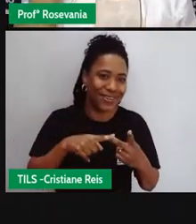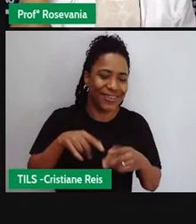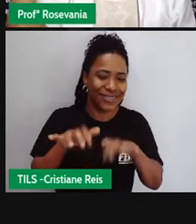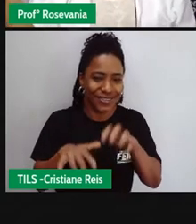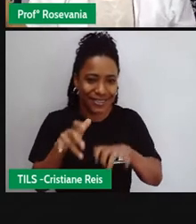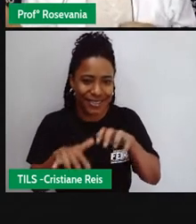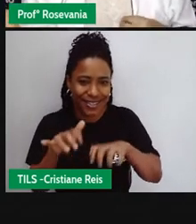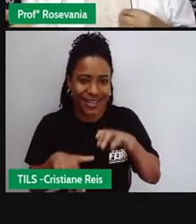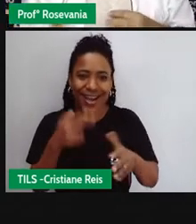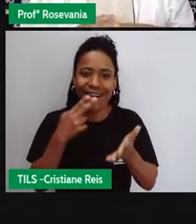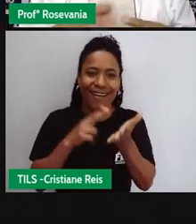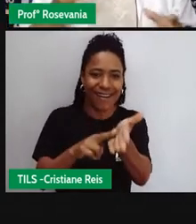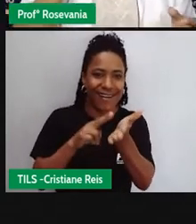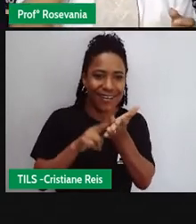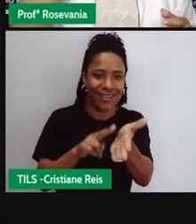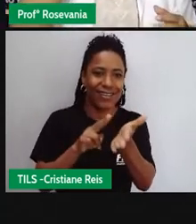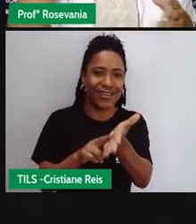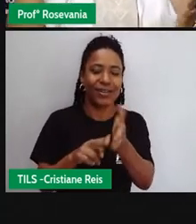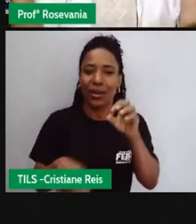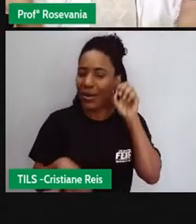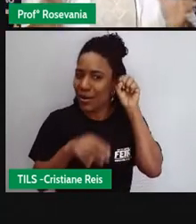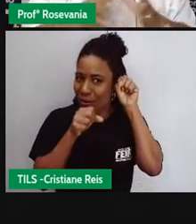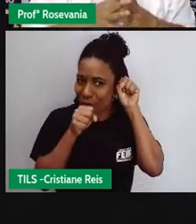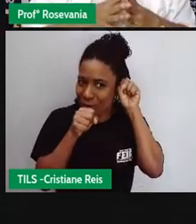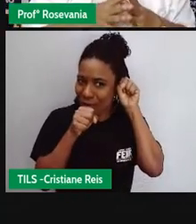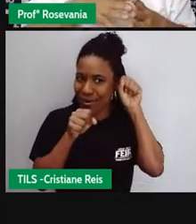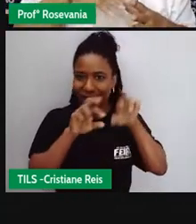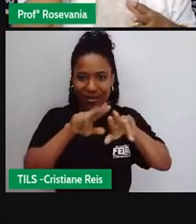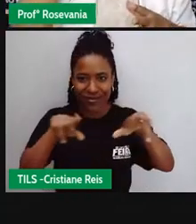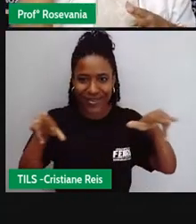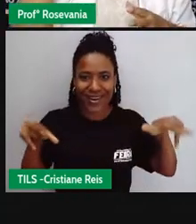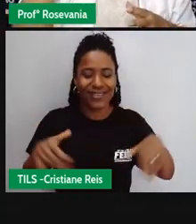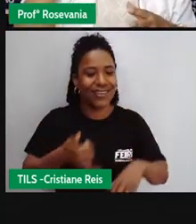tem a carta tem os primeiros telefones celulares olha gente